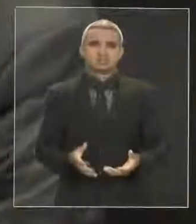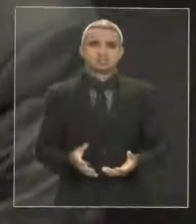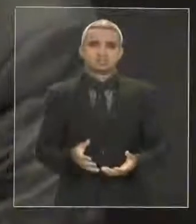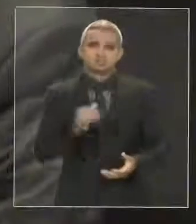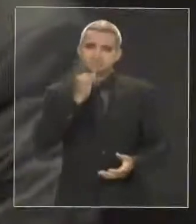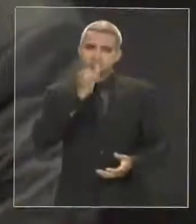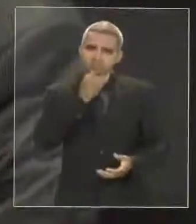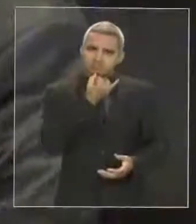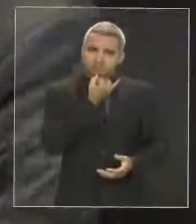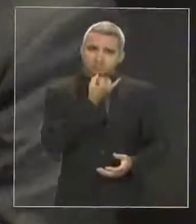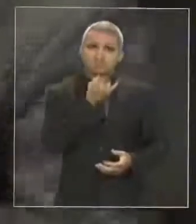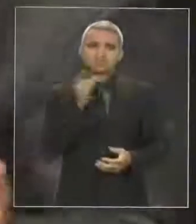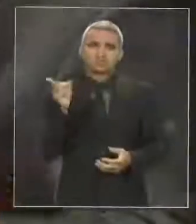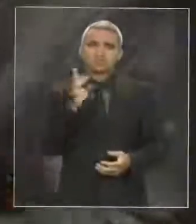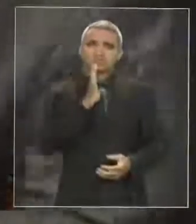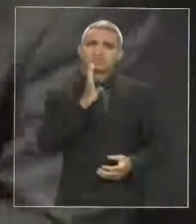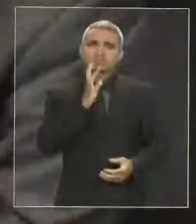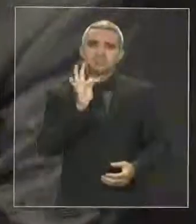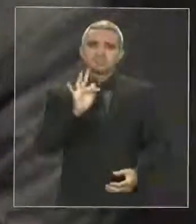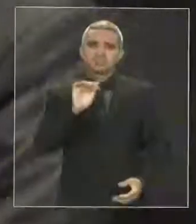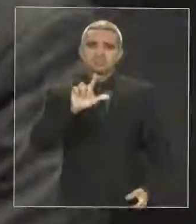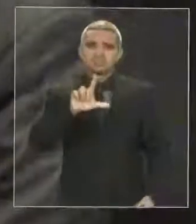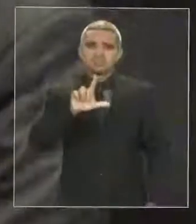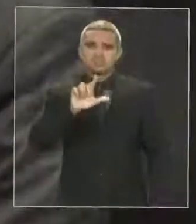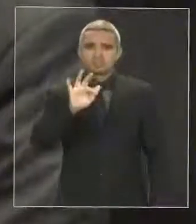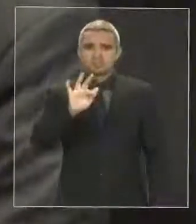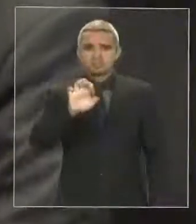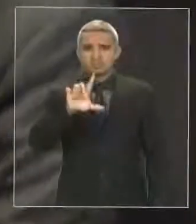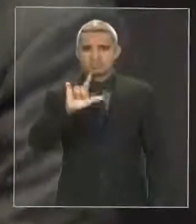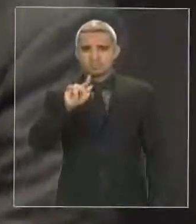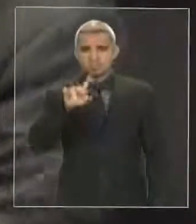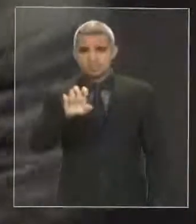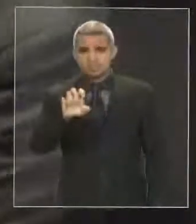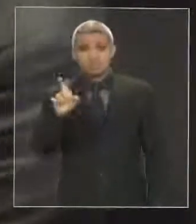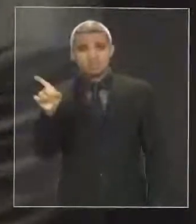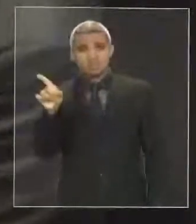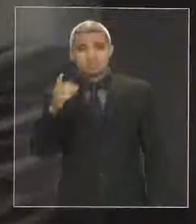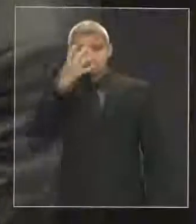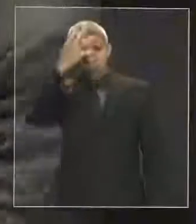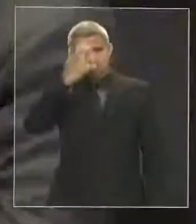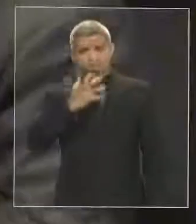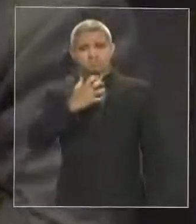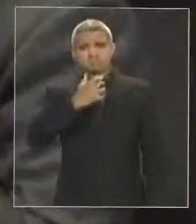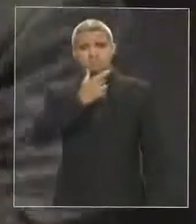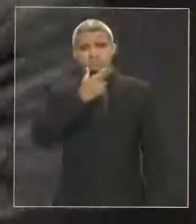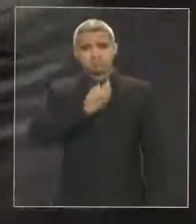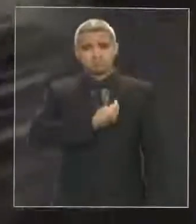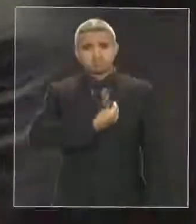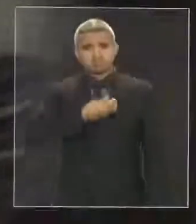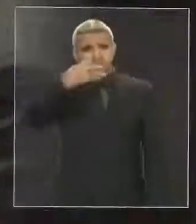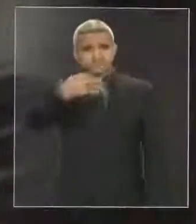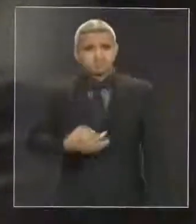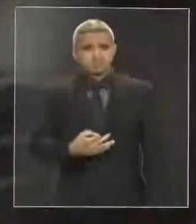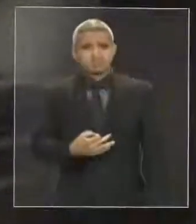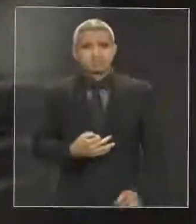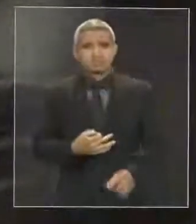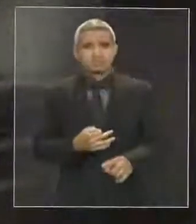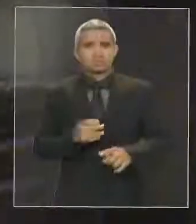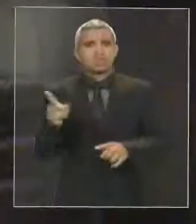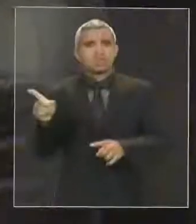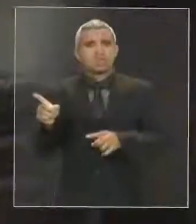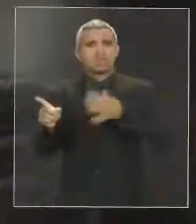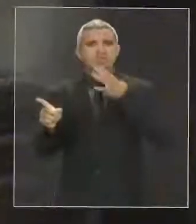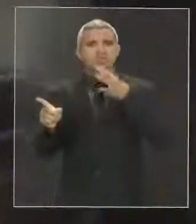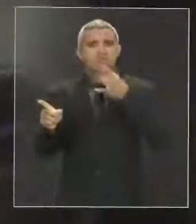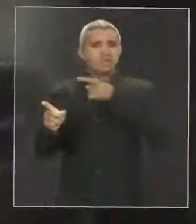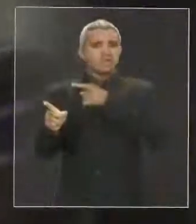um cara sério, correto, jamais se negaria isso. Se nós não temos mais o direito de pedir uma informação de própria